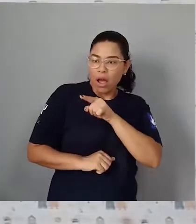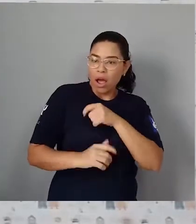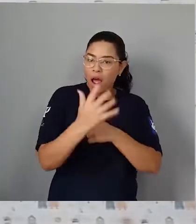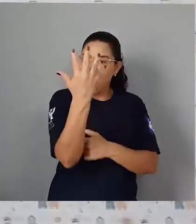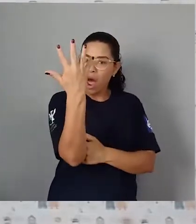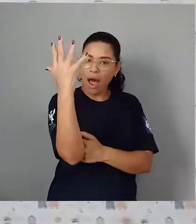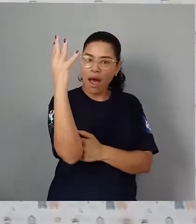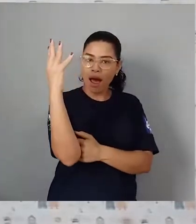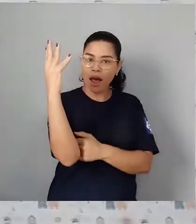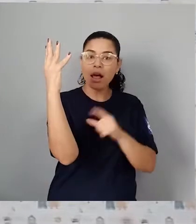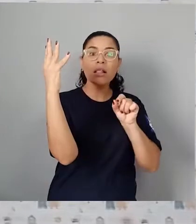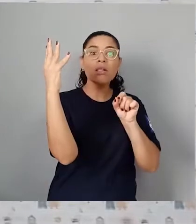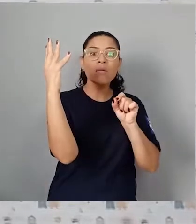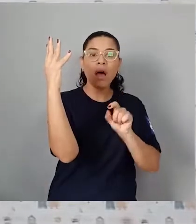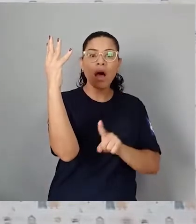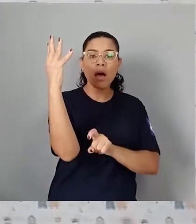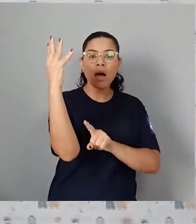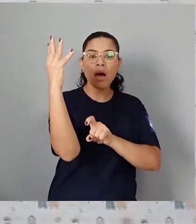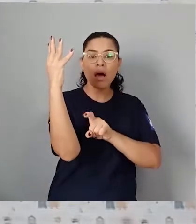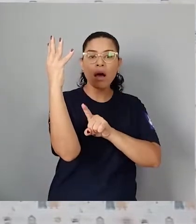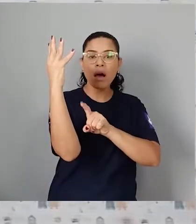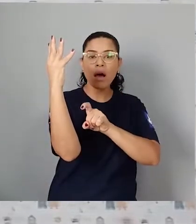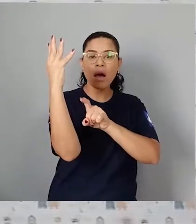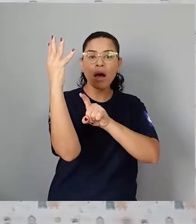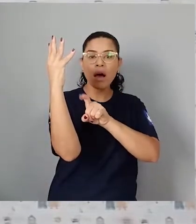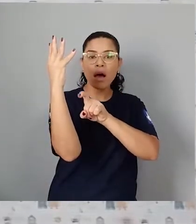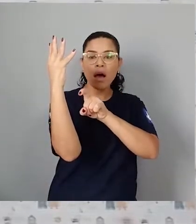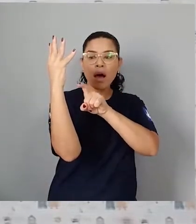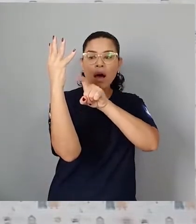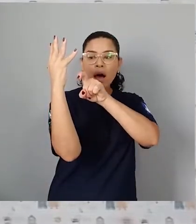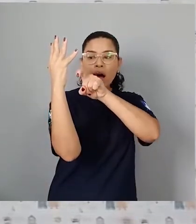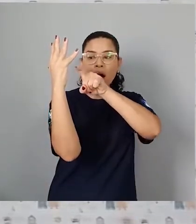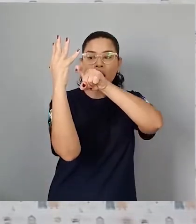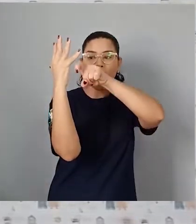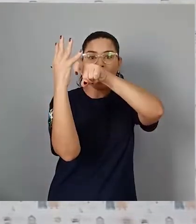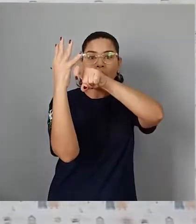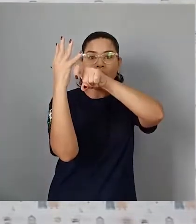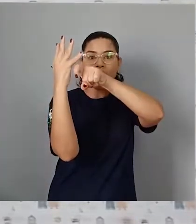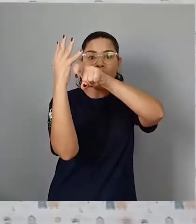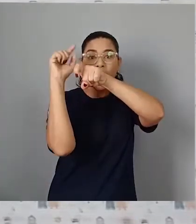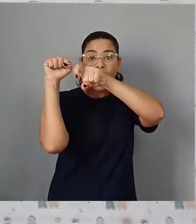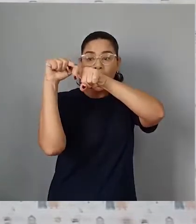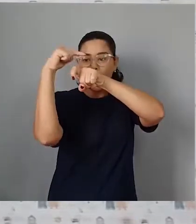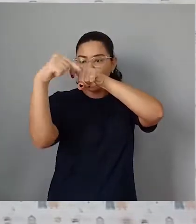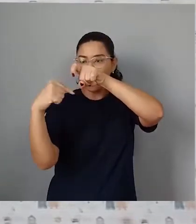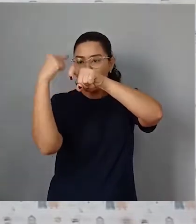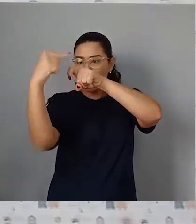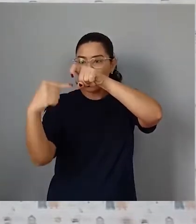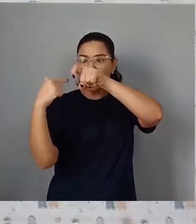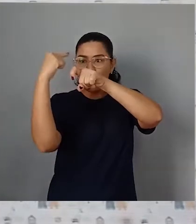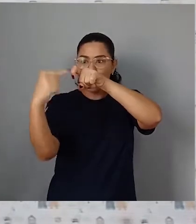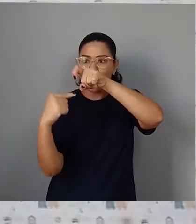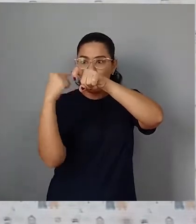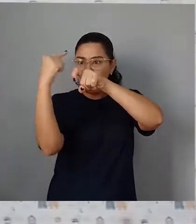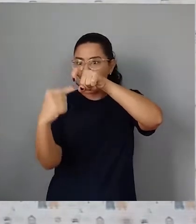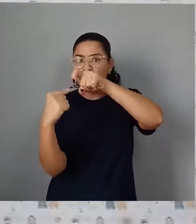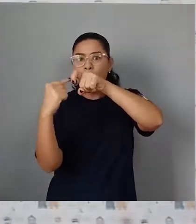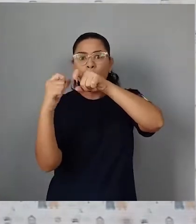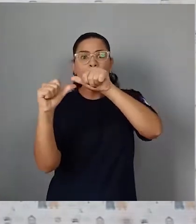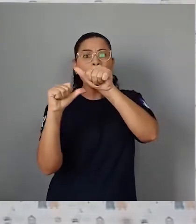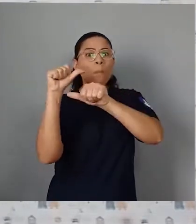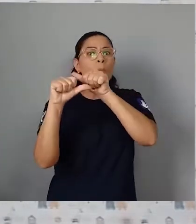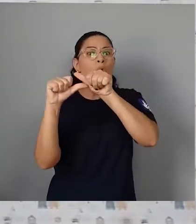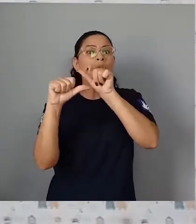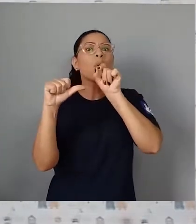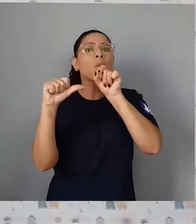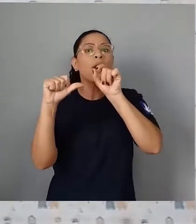lagarta, que entra no casulo e sai de lá perfeita. Quando ela sai,